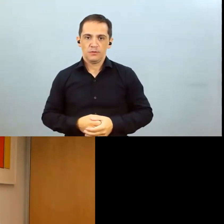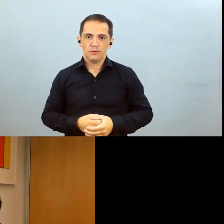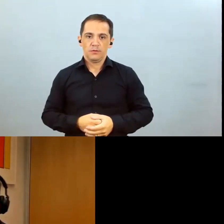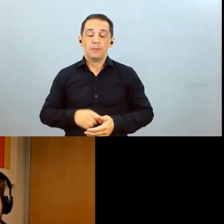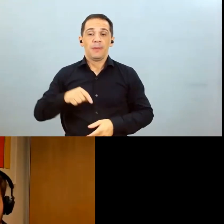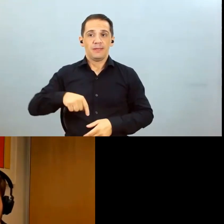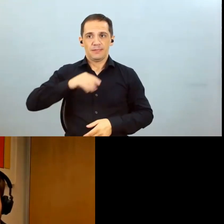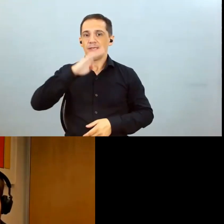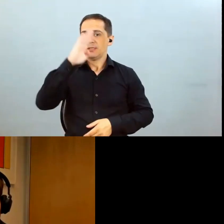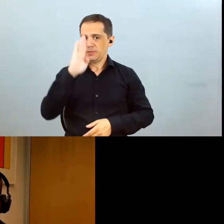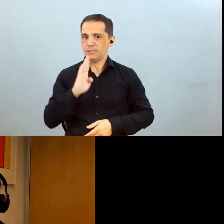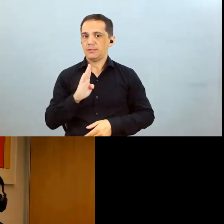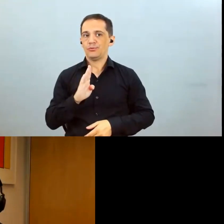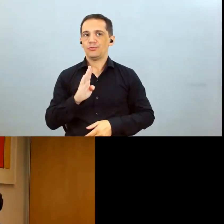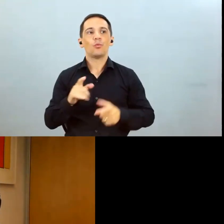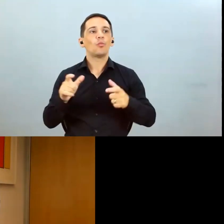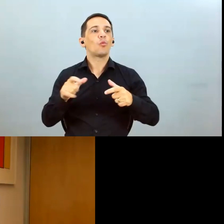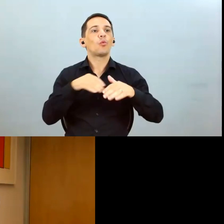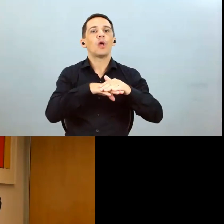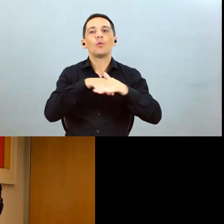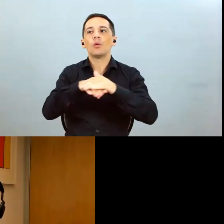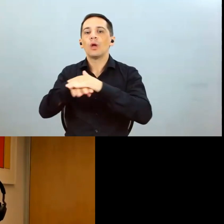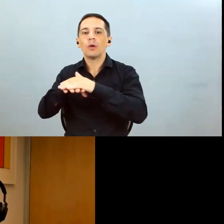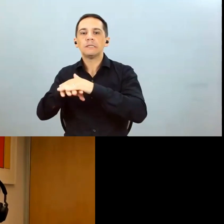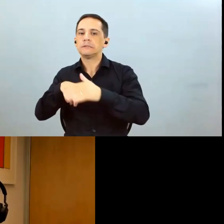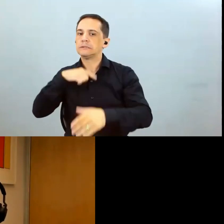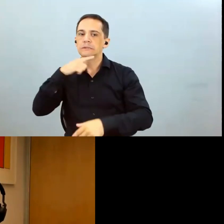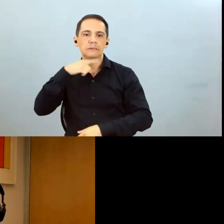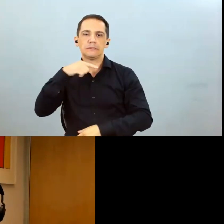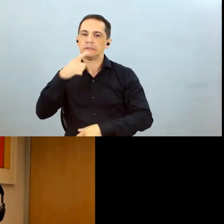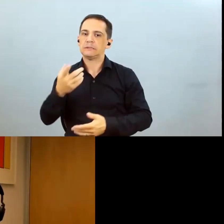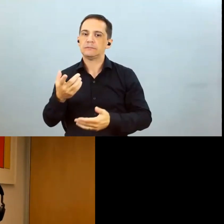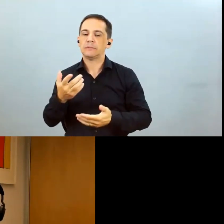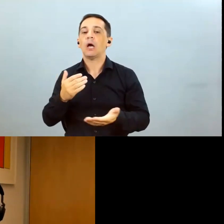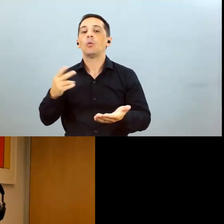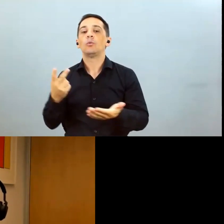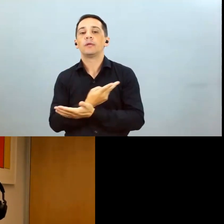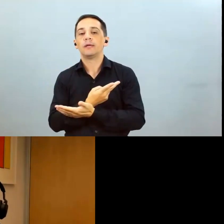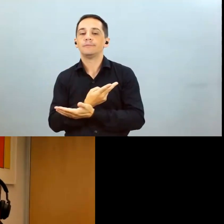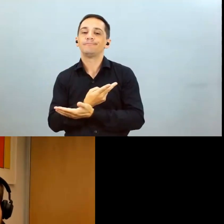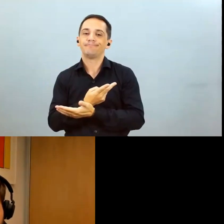está tendo dificuldade de armazenagem e aí jogando pressão sobre os prêmios durante a colheita